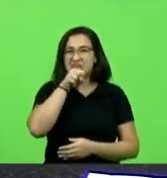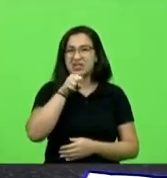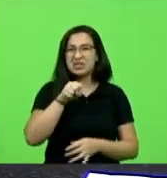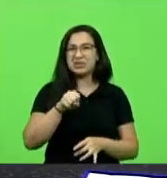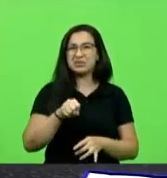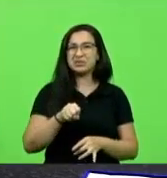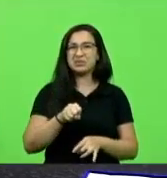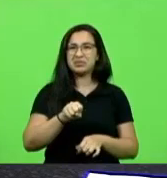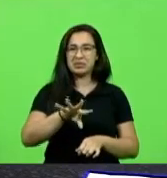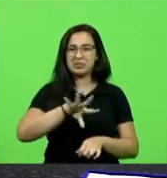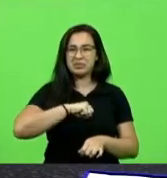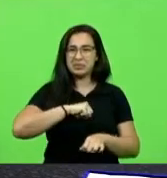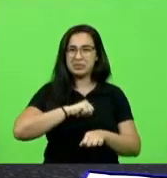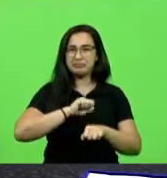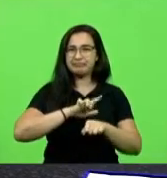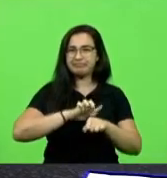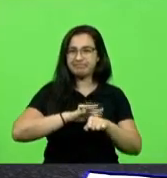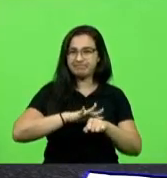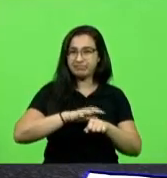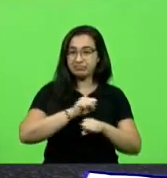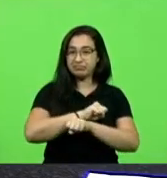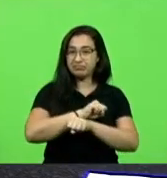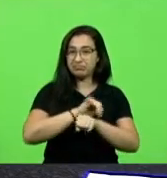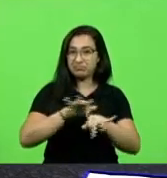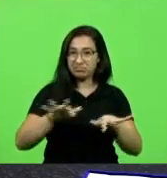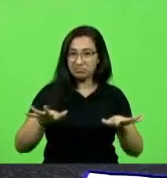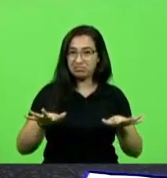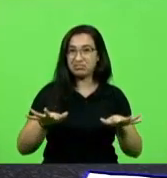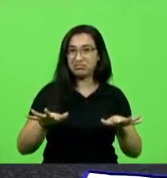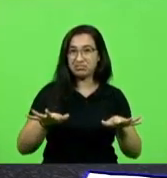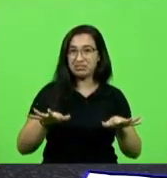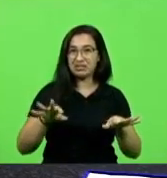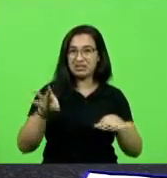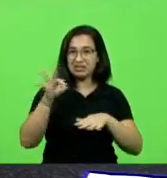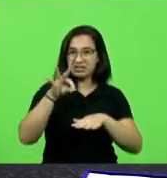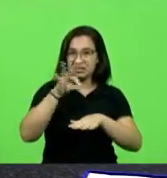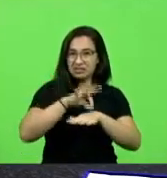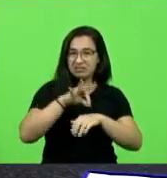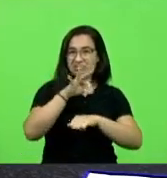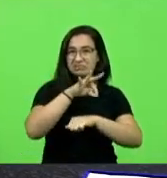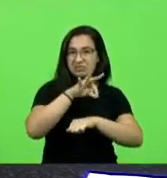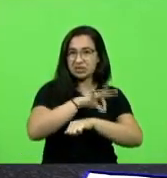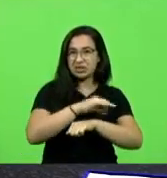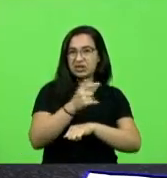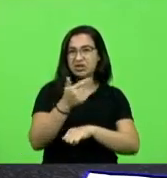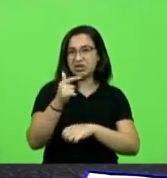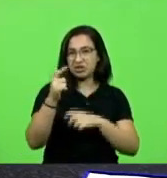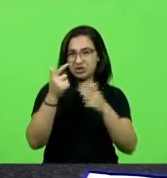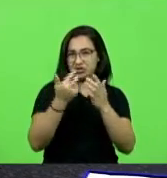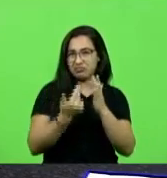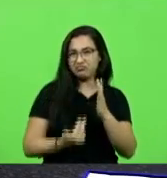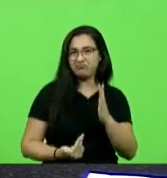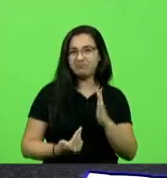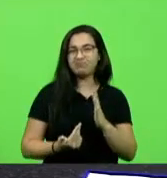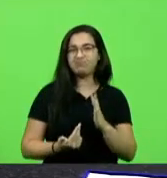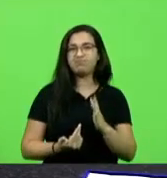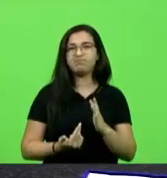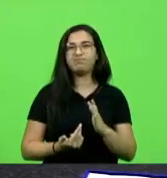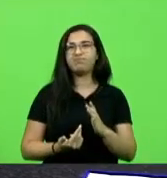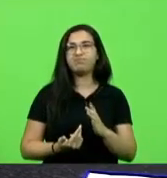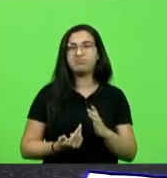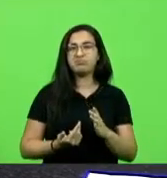a proliferação dos mosquitos e dos insetos em função de tudo o que